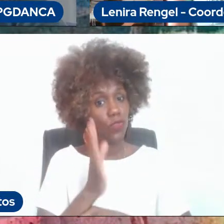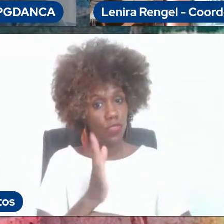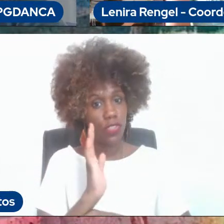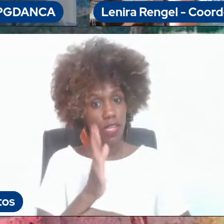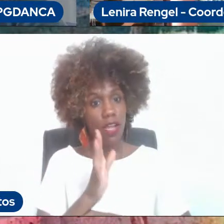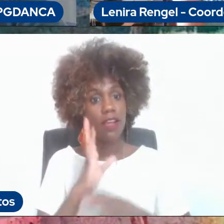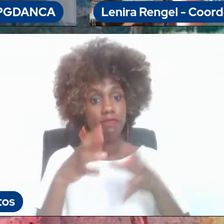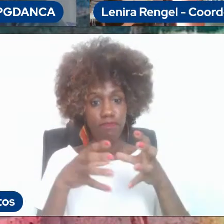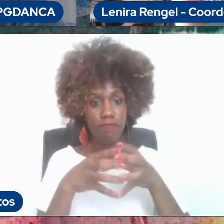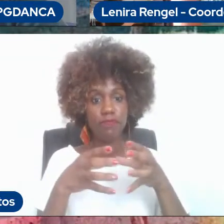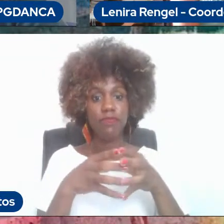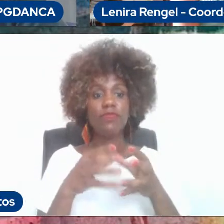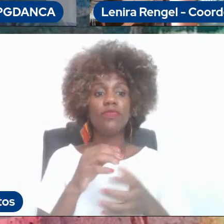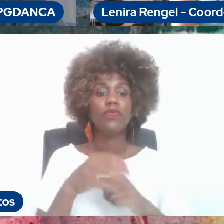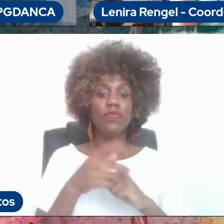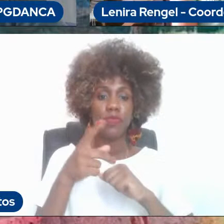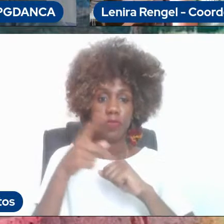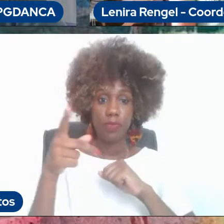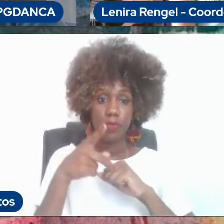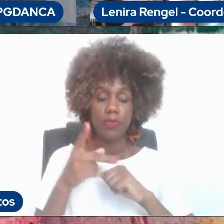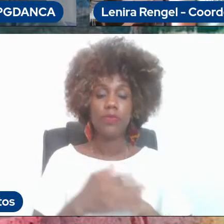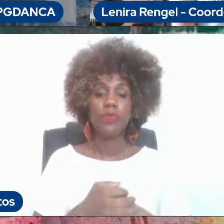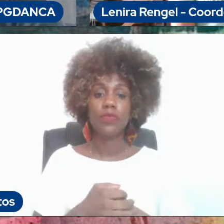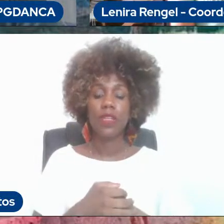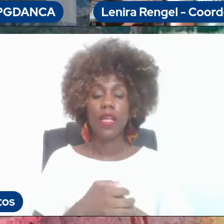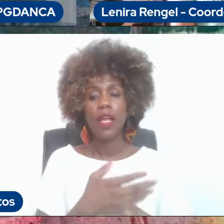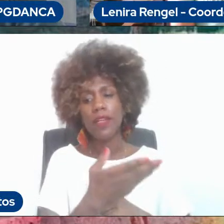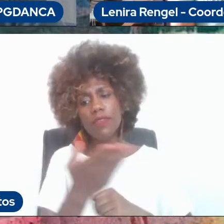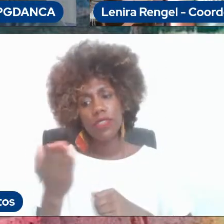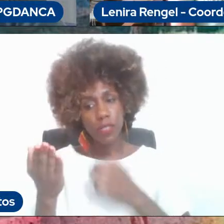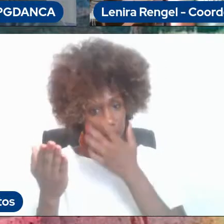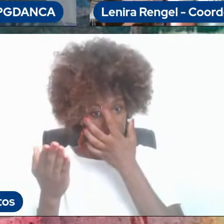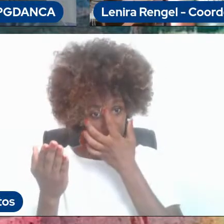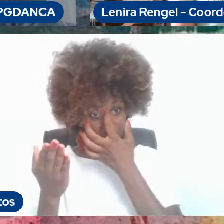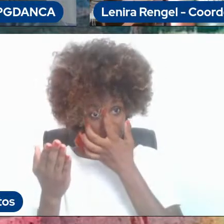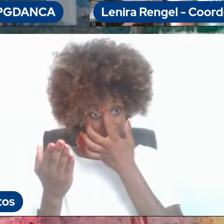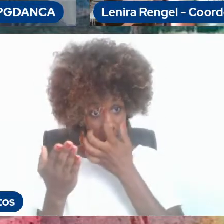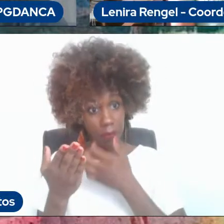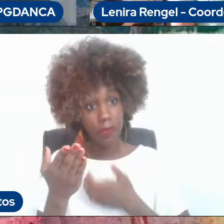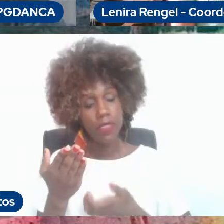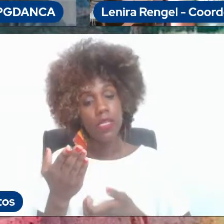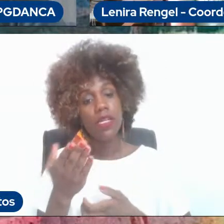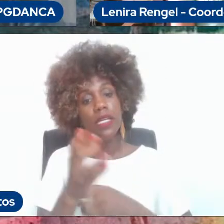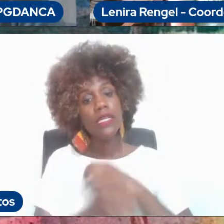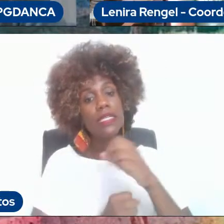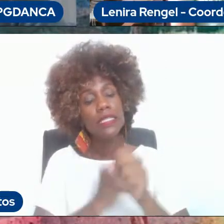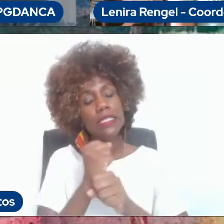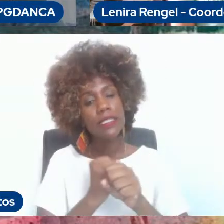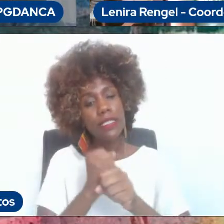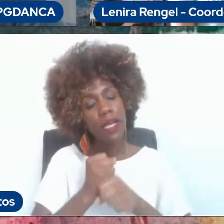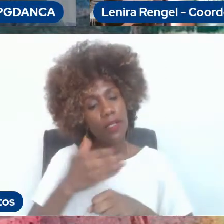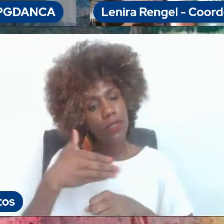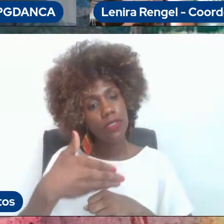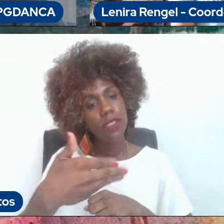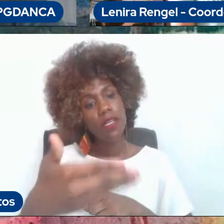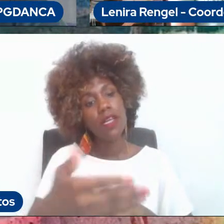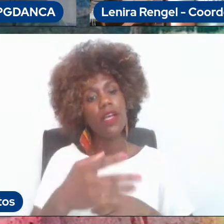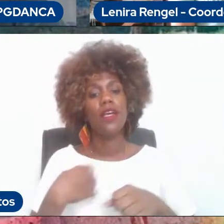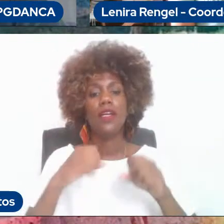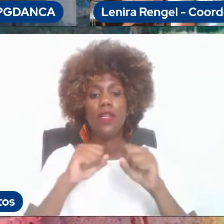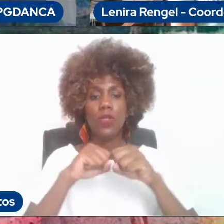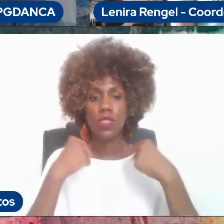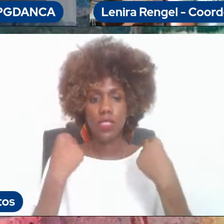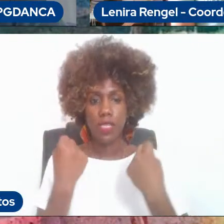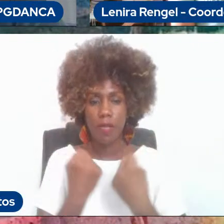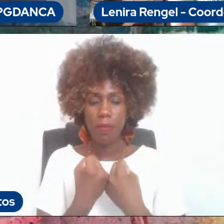desejar a todos aí, nesse ano e no decorrer aí desse seminário, muita